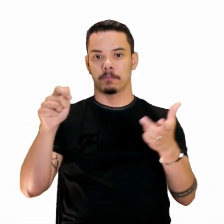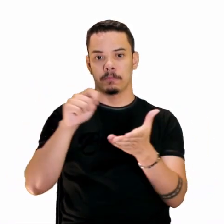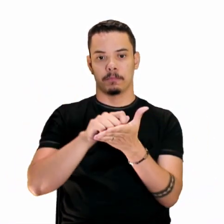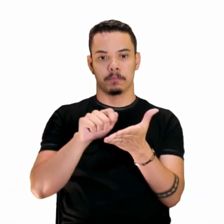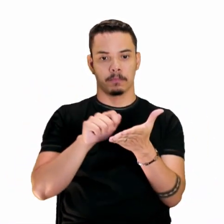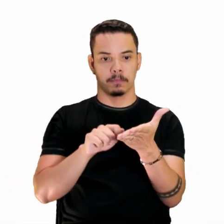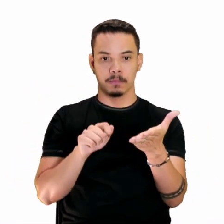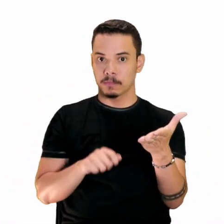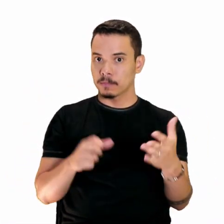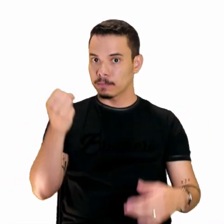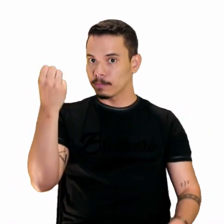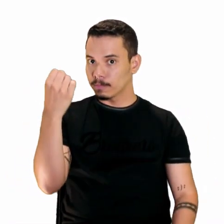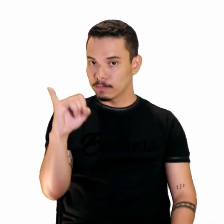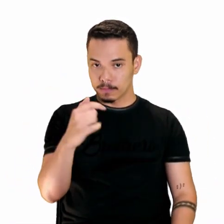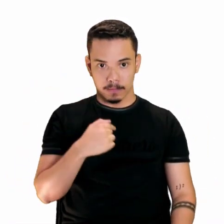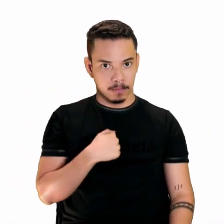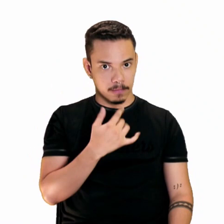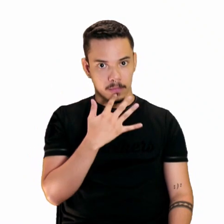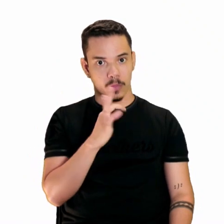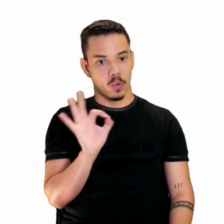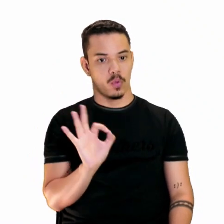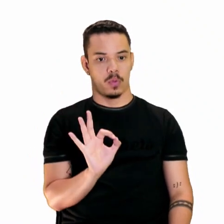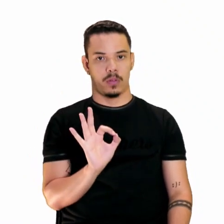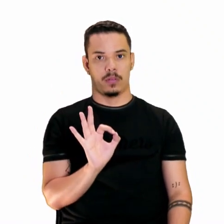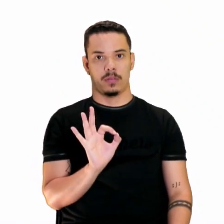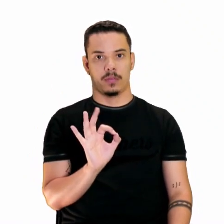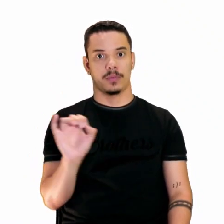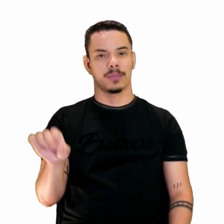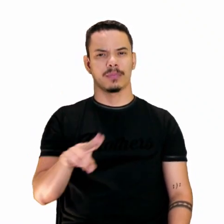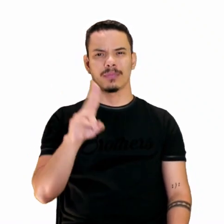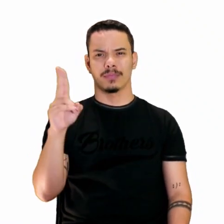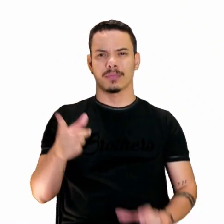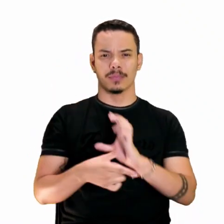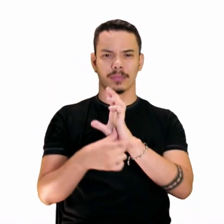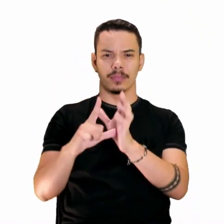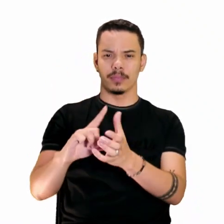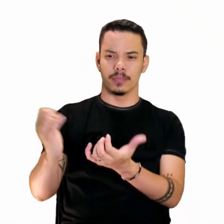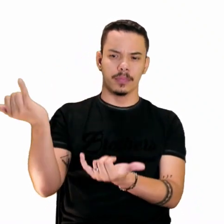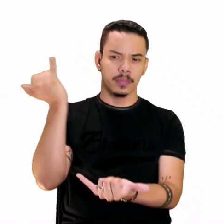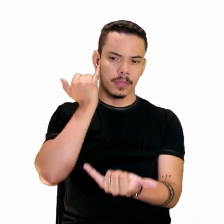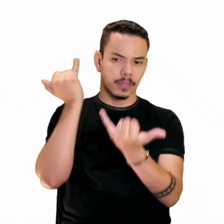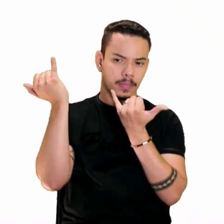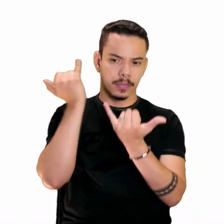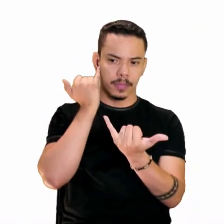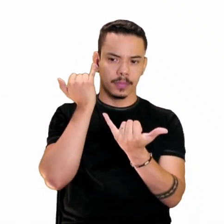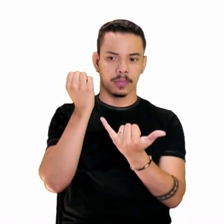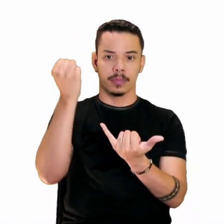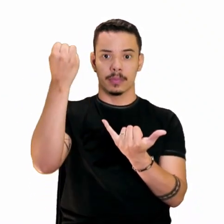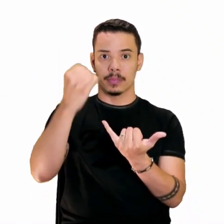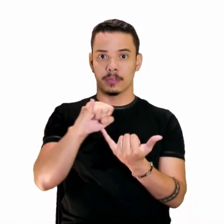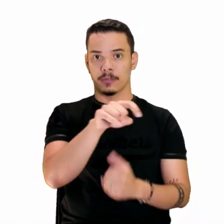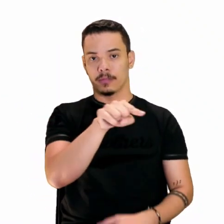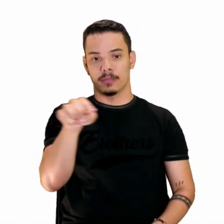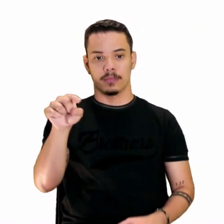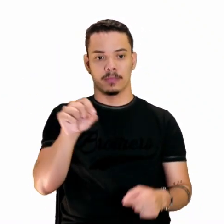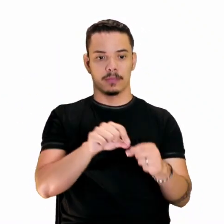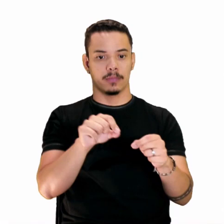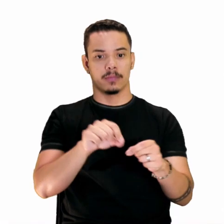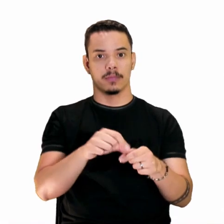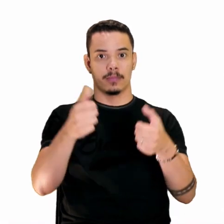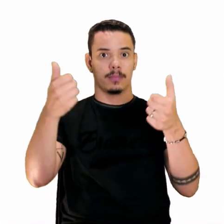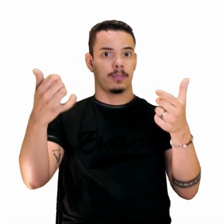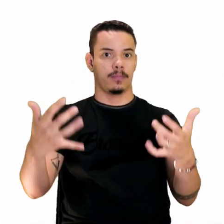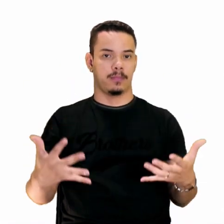do qual não conhece ou não ouviu falar. Não é verdade? Se você não tem aí o que dizer daquele assunto,